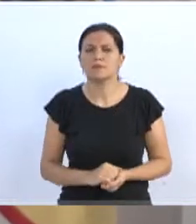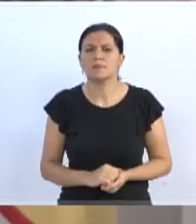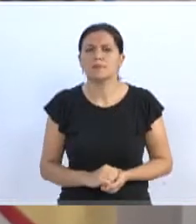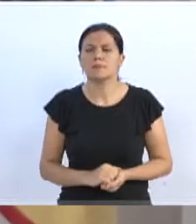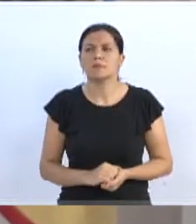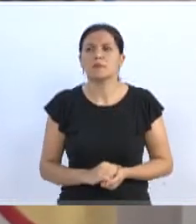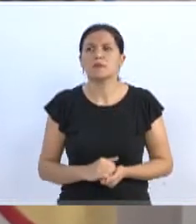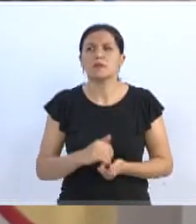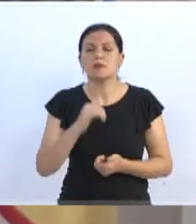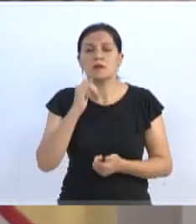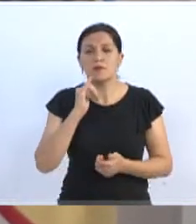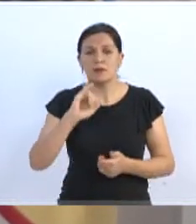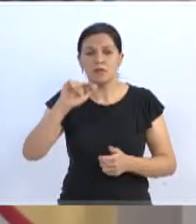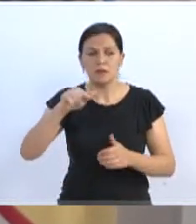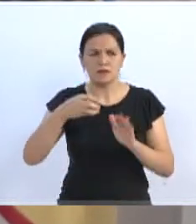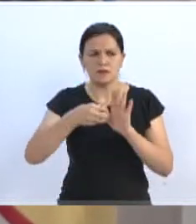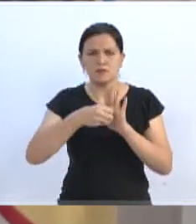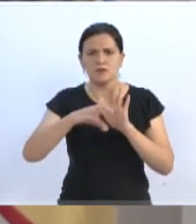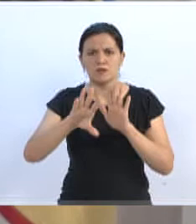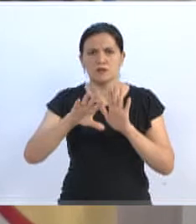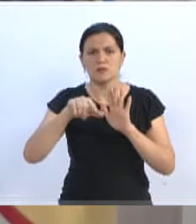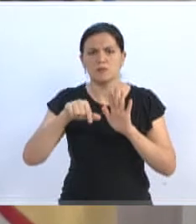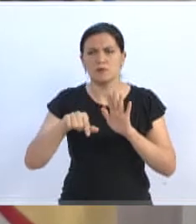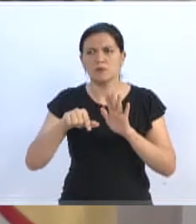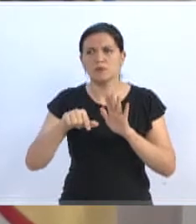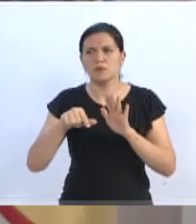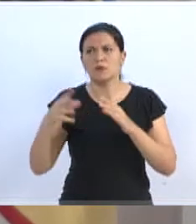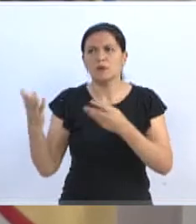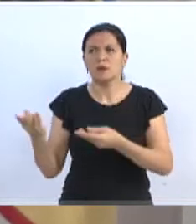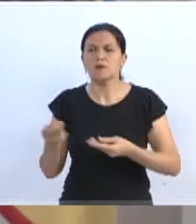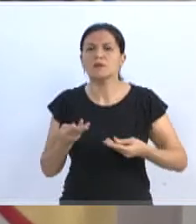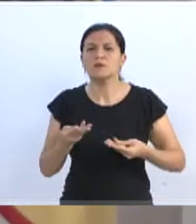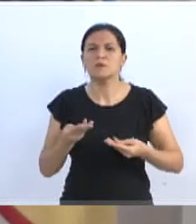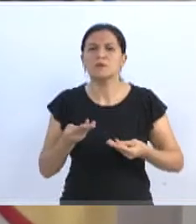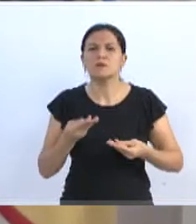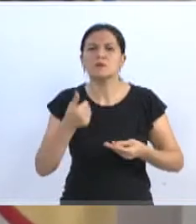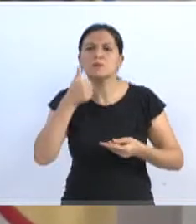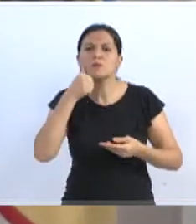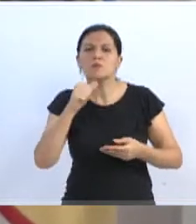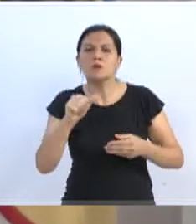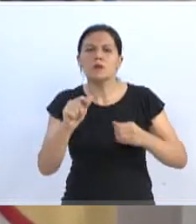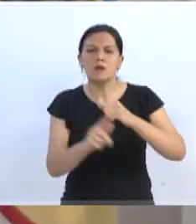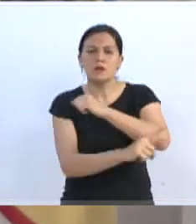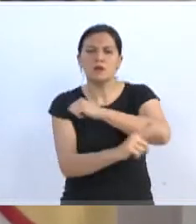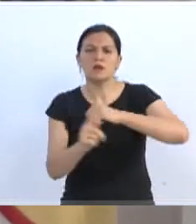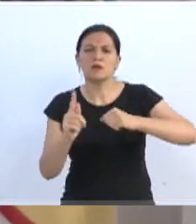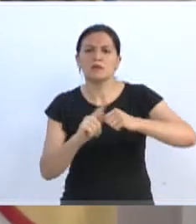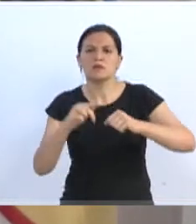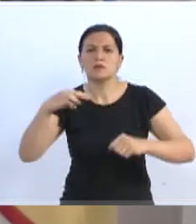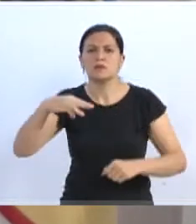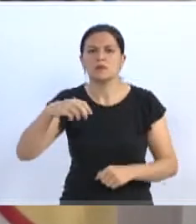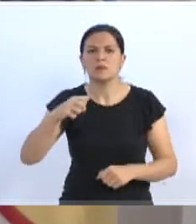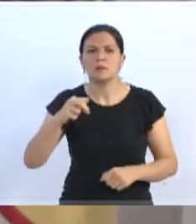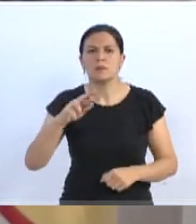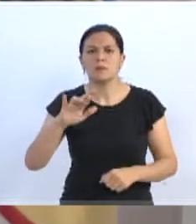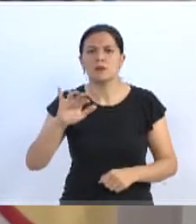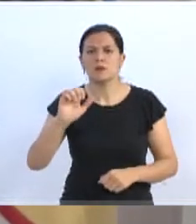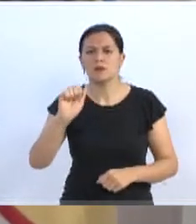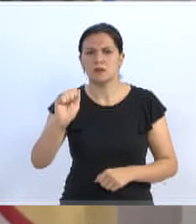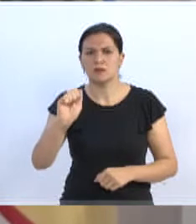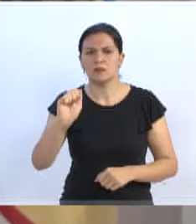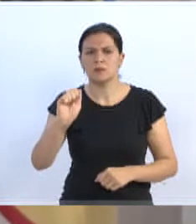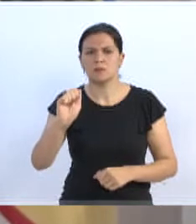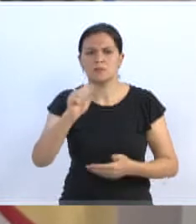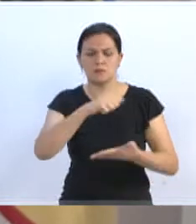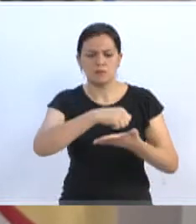recebeu, a gente fez uma indicação também, que recebemos de uma moradora do Garcia, a Maria Salete, um abaixo